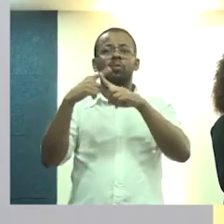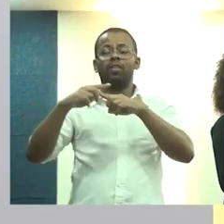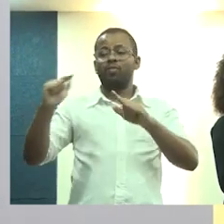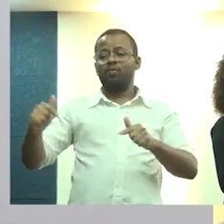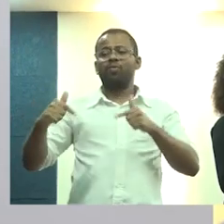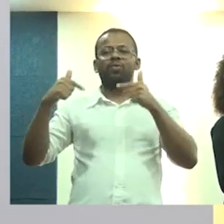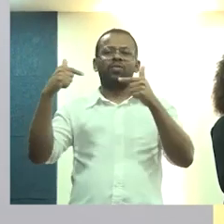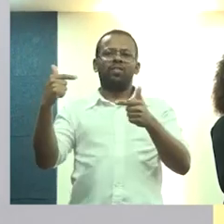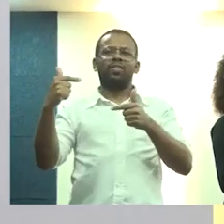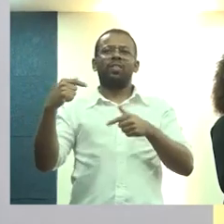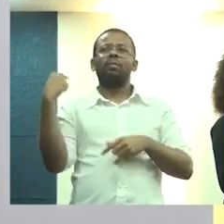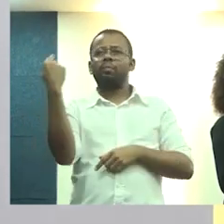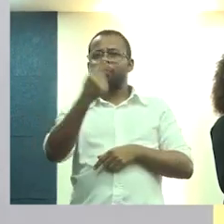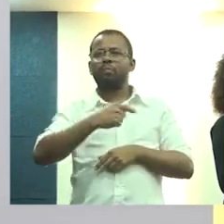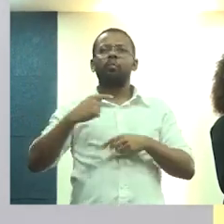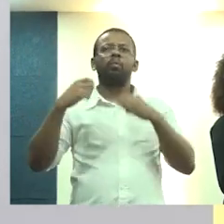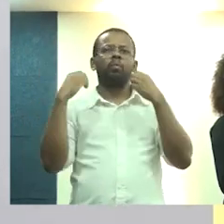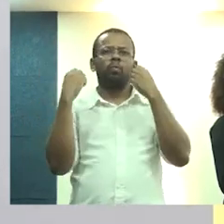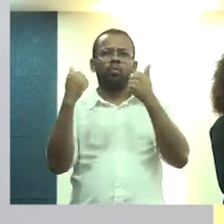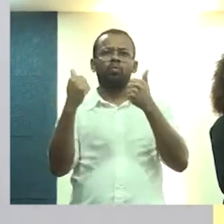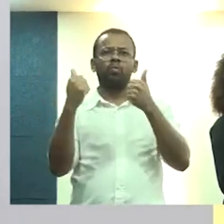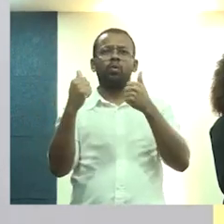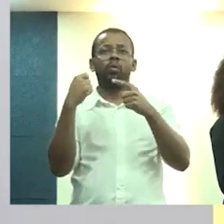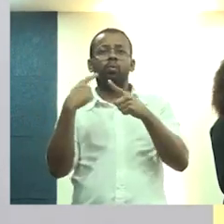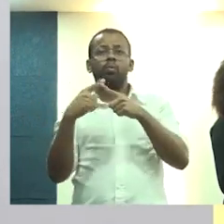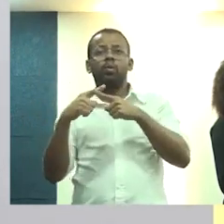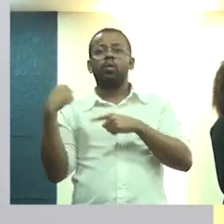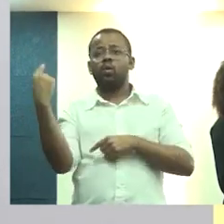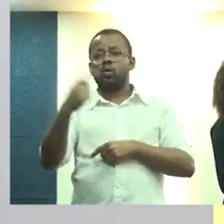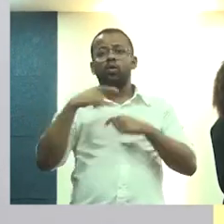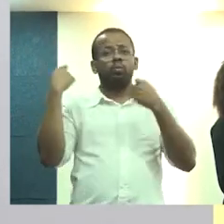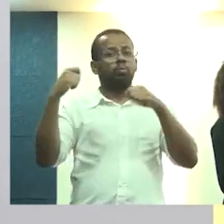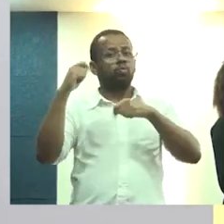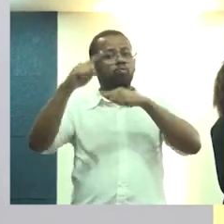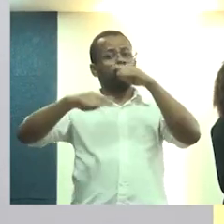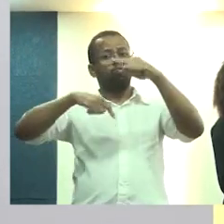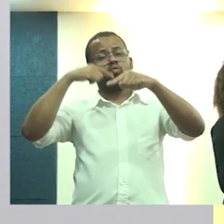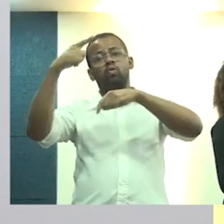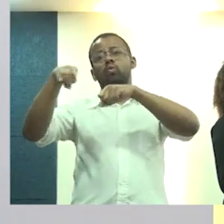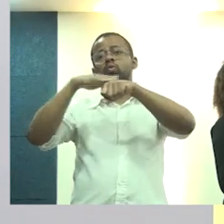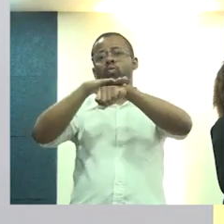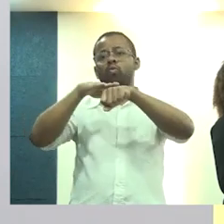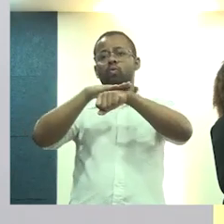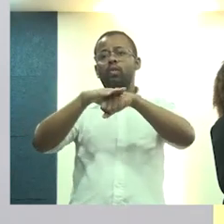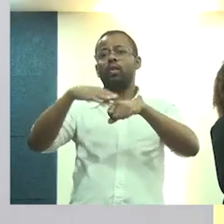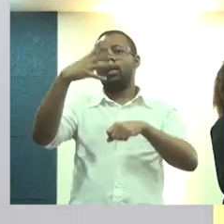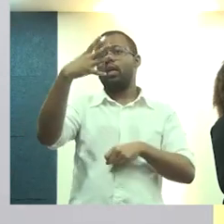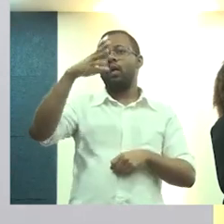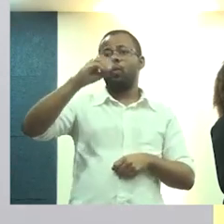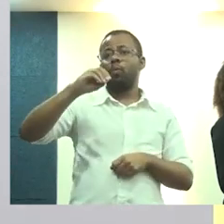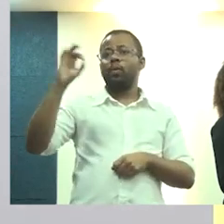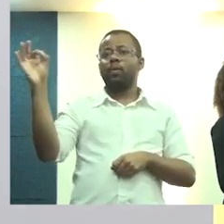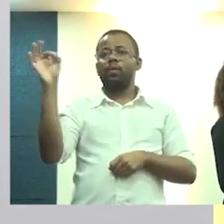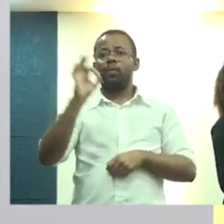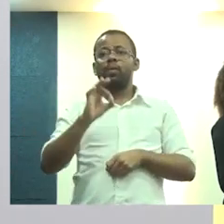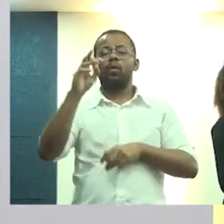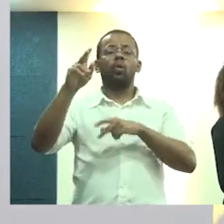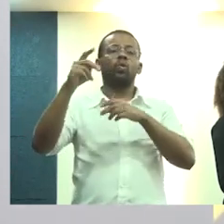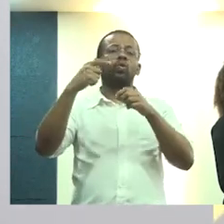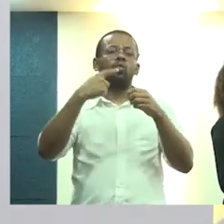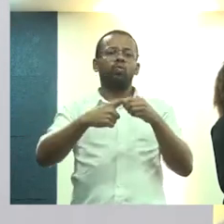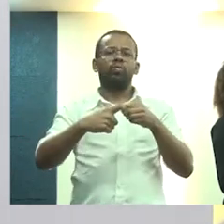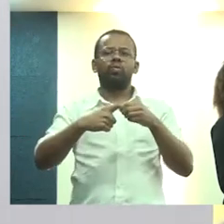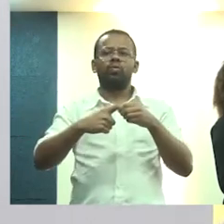um desafio, é desafio bastante grande e é um desafio que a gente precisa avançar, porque a gente está falando aí de 40% dos